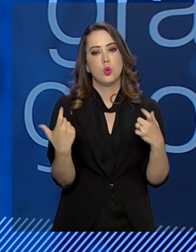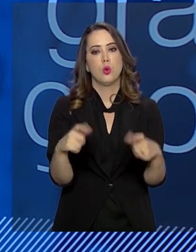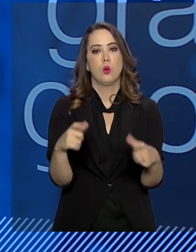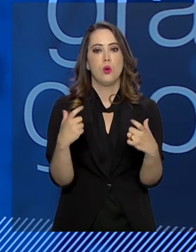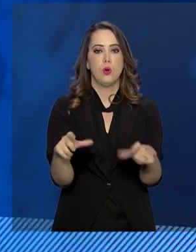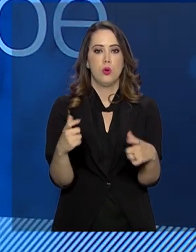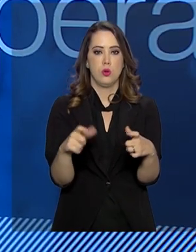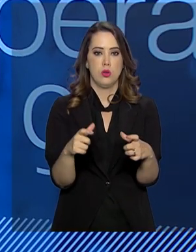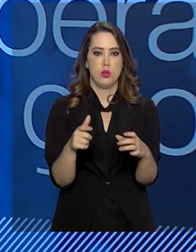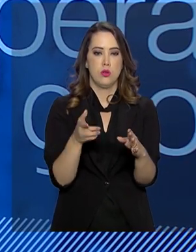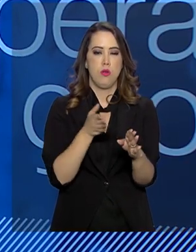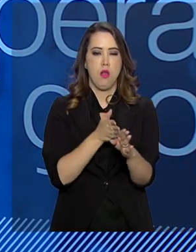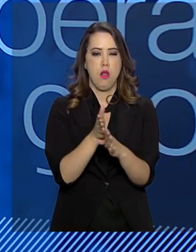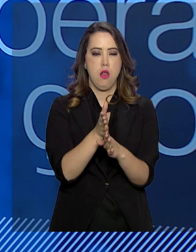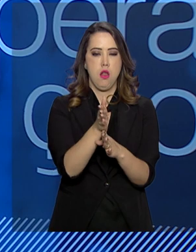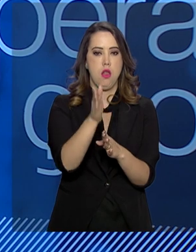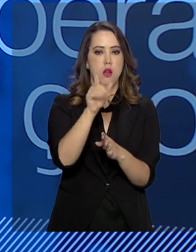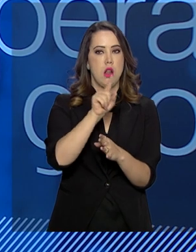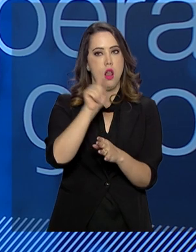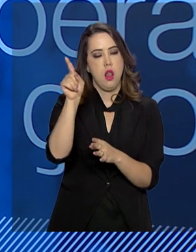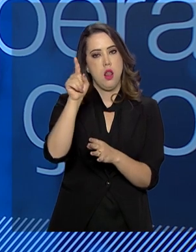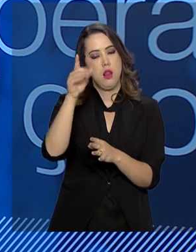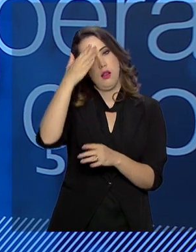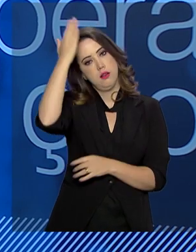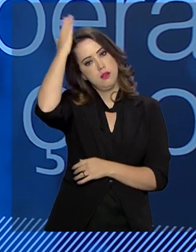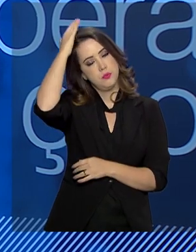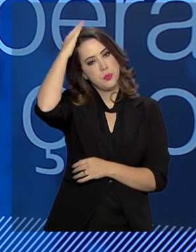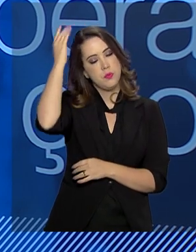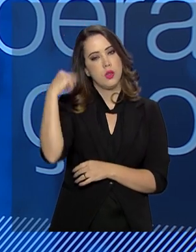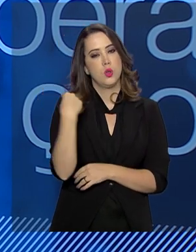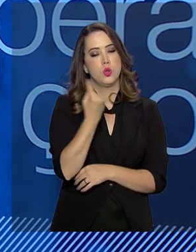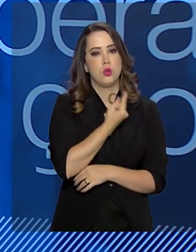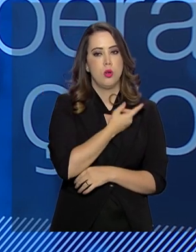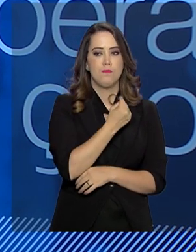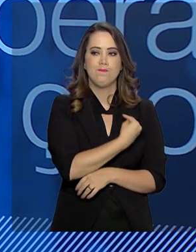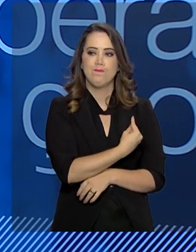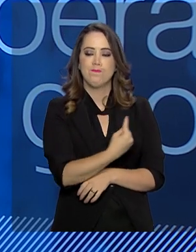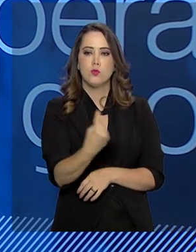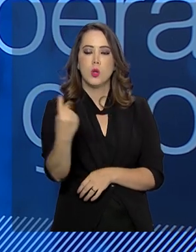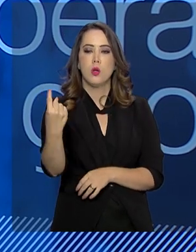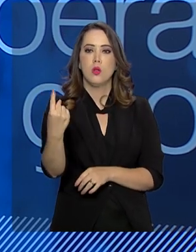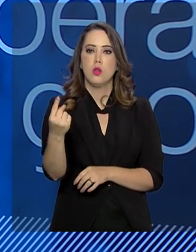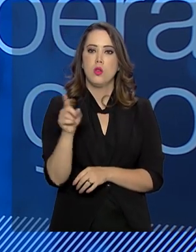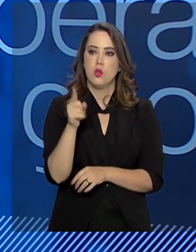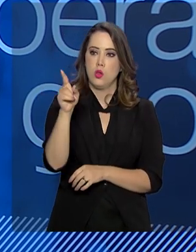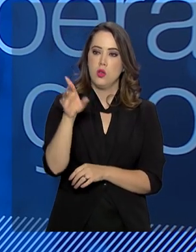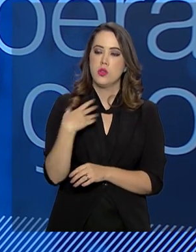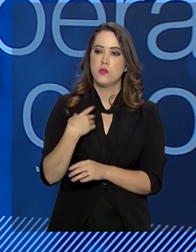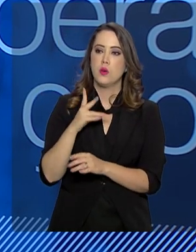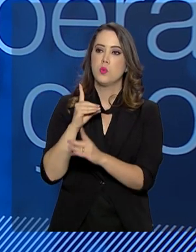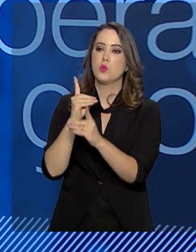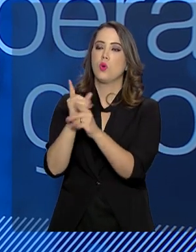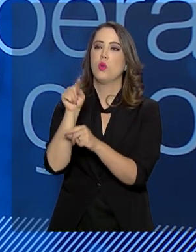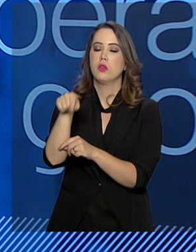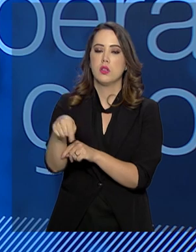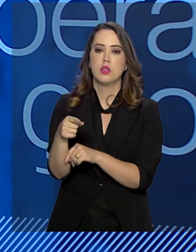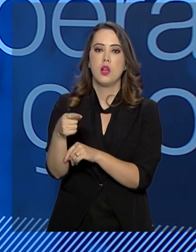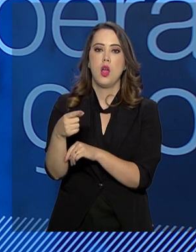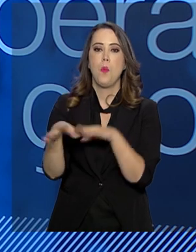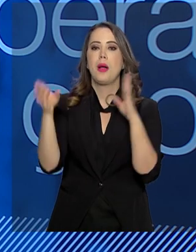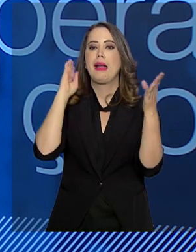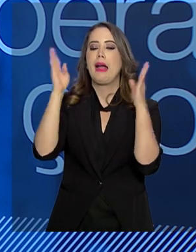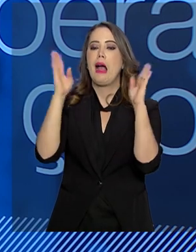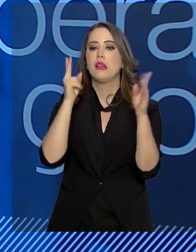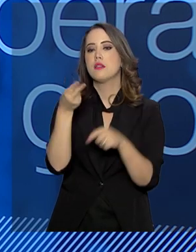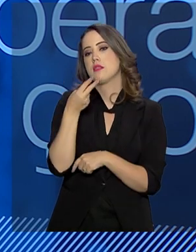no interior do Paraná, nós saímos para... Um exemplo só, Nós saímos para prender uma carreta de cigarro. Todas as informações